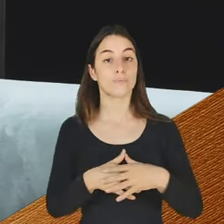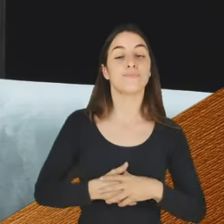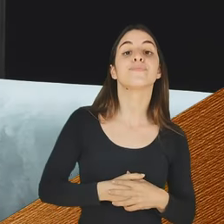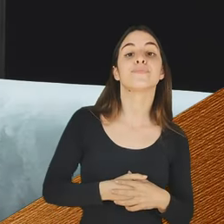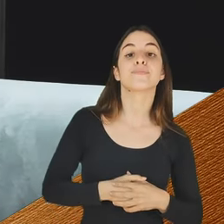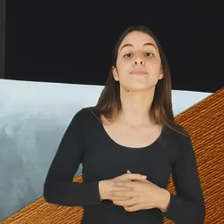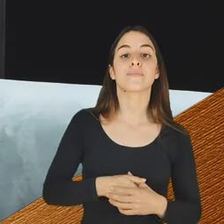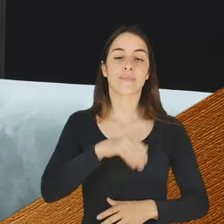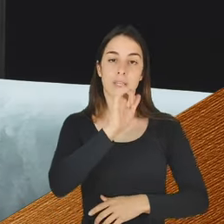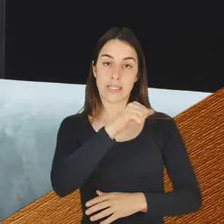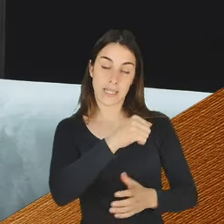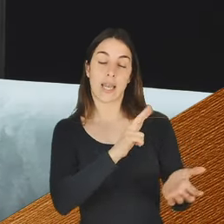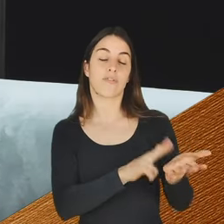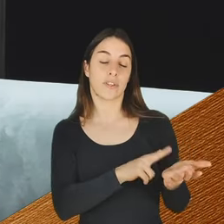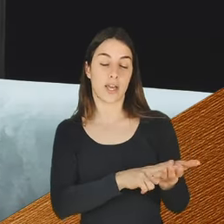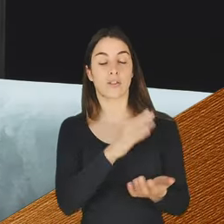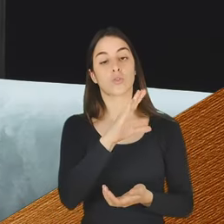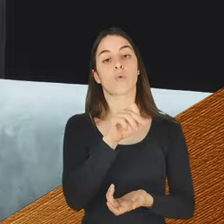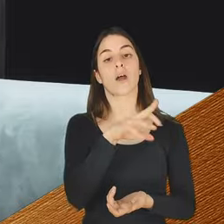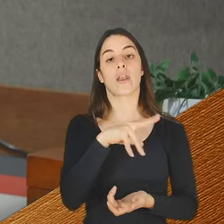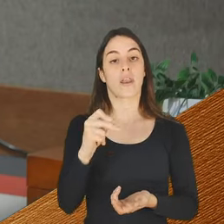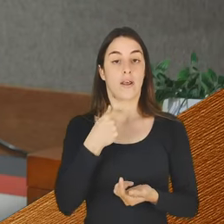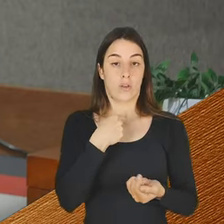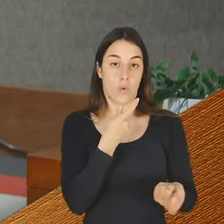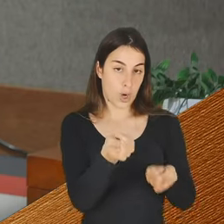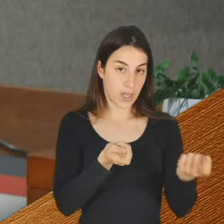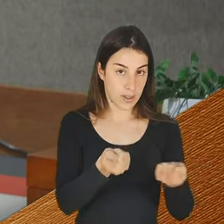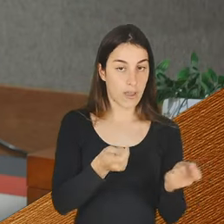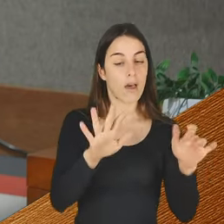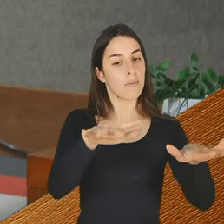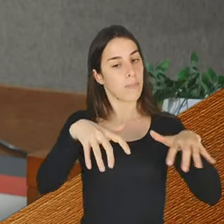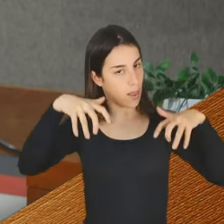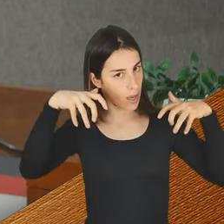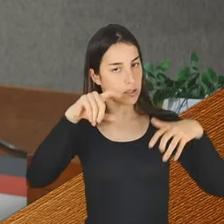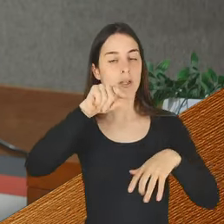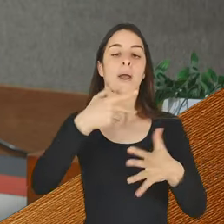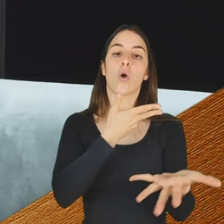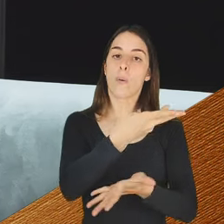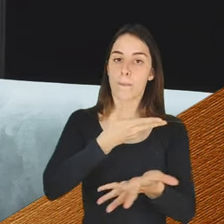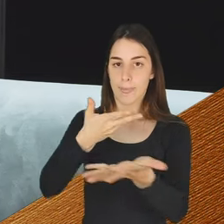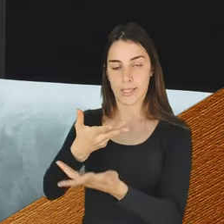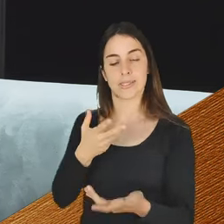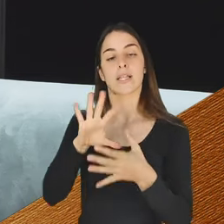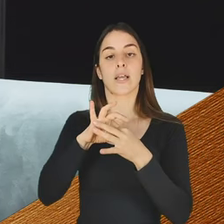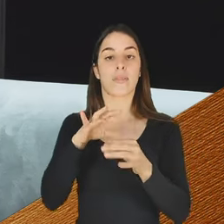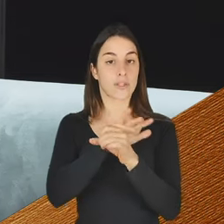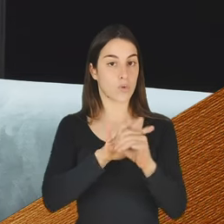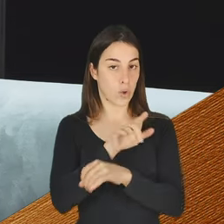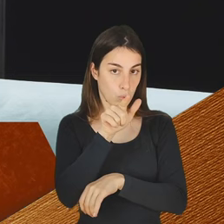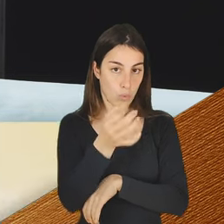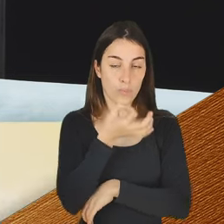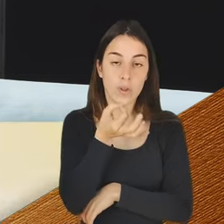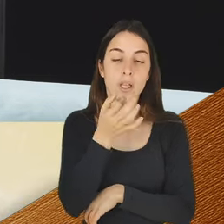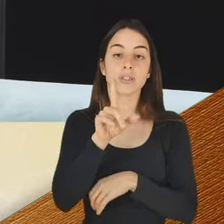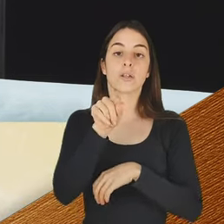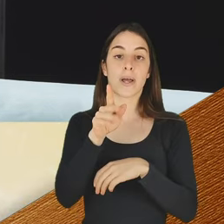Sim, é verdade, Joana. Eu tenho orientado bastantes palestras e conversas sobre as questões que acabou de referir. E, se me permitem,